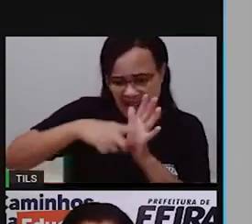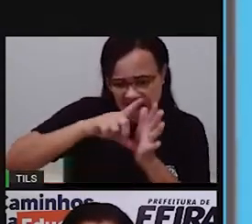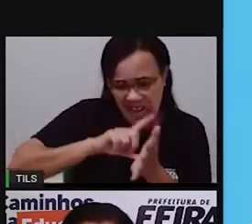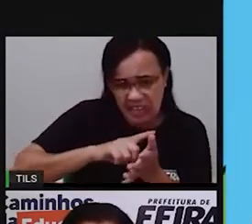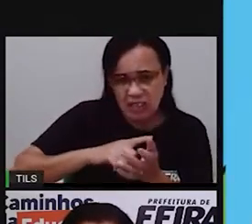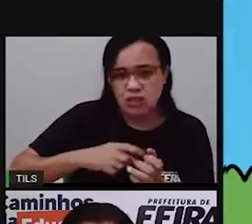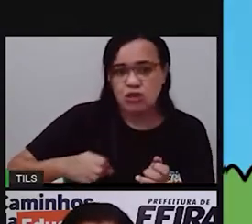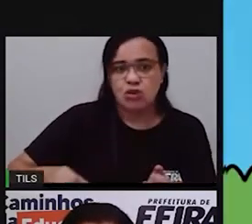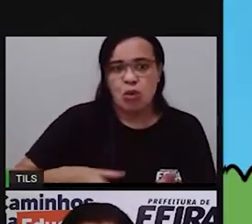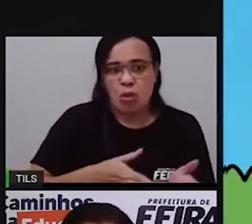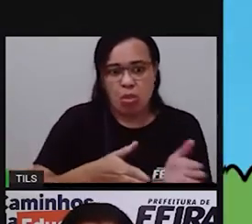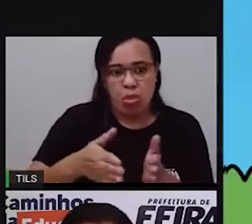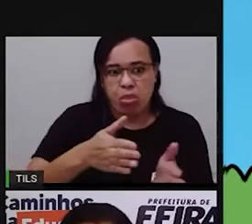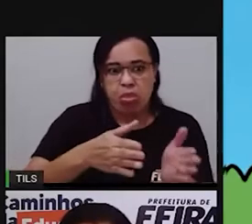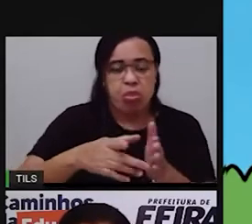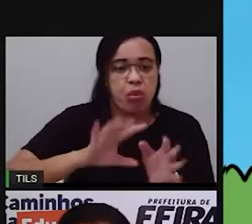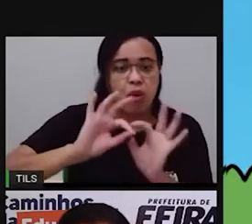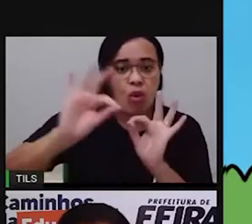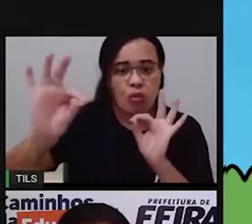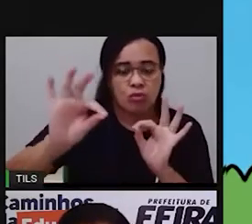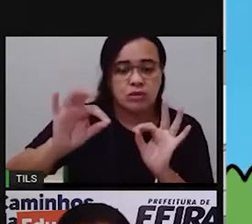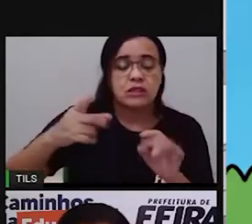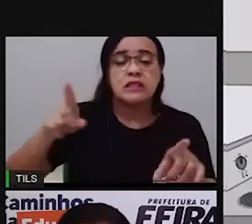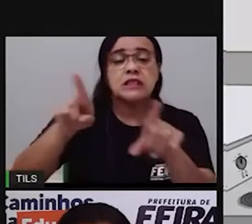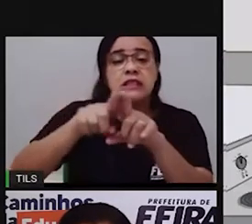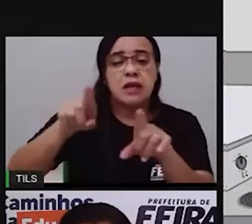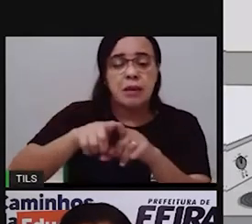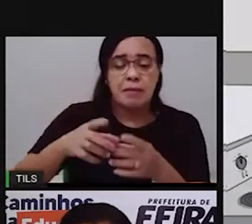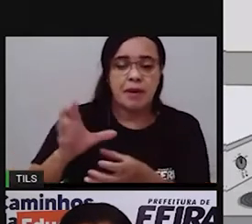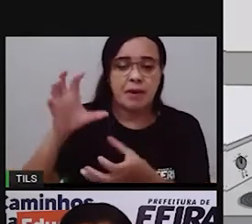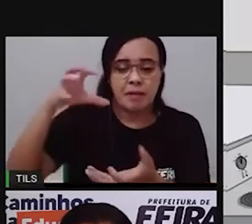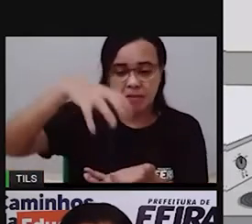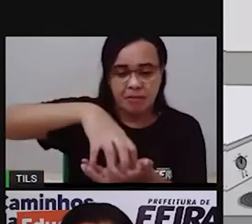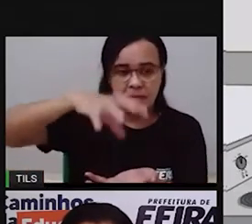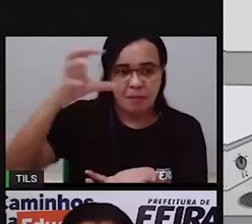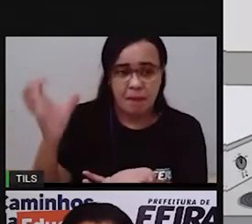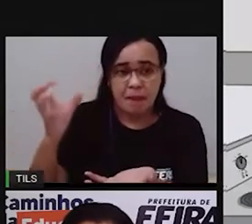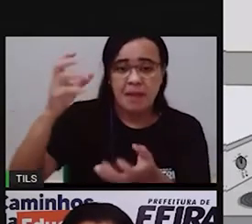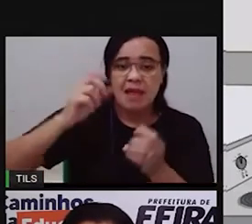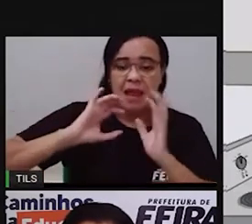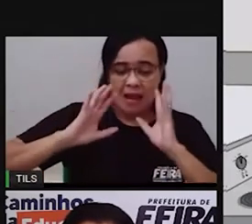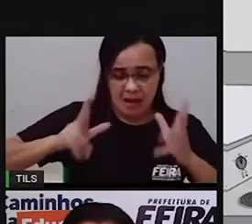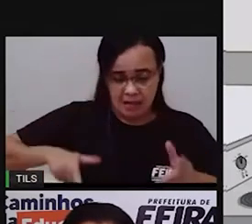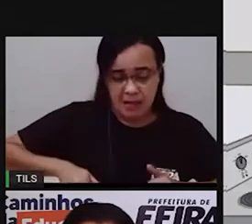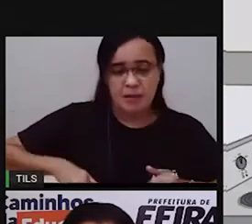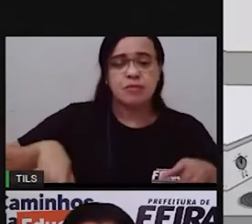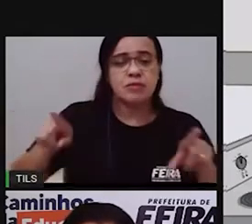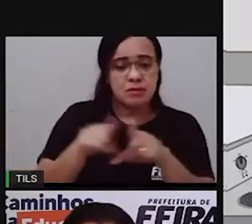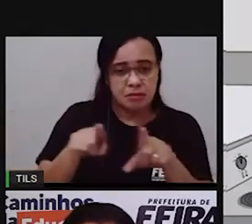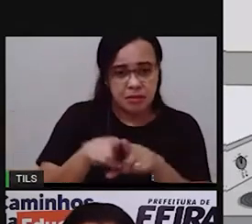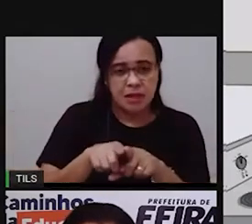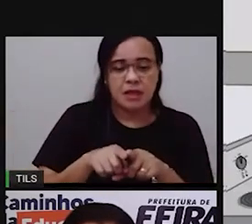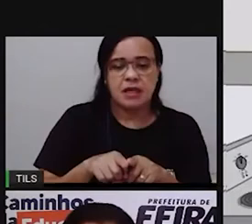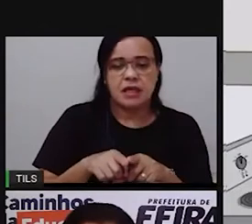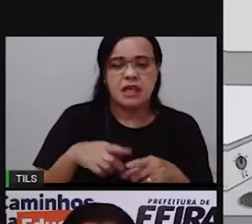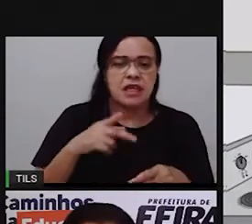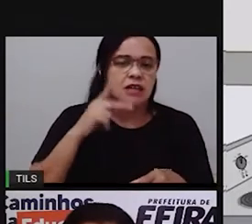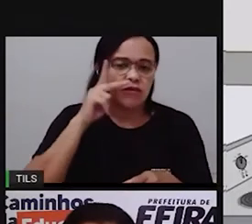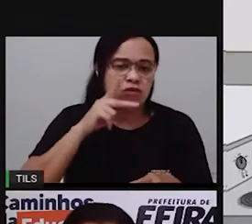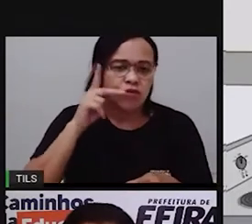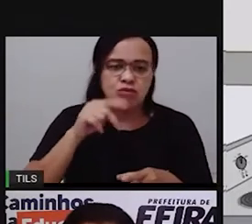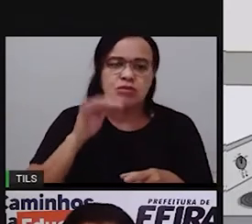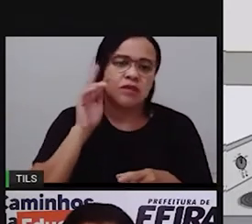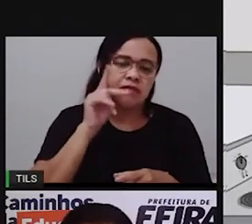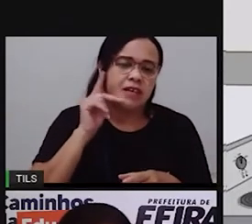esquecer de limpar a caixa d'água pelo menos duas vezes no ano. Uma outra dica importante é cobrir sempre os alimentos para impedir que